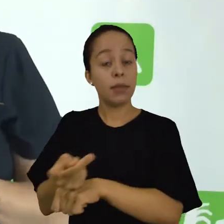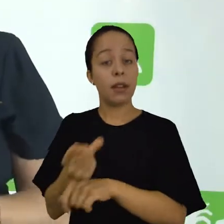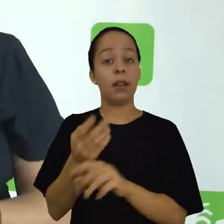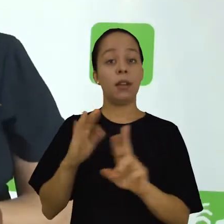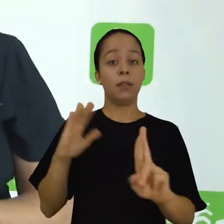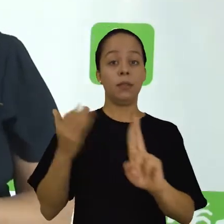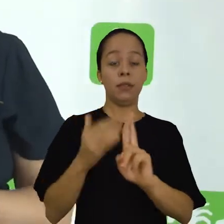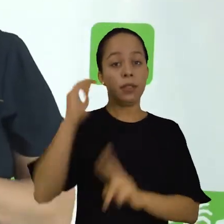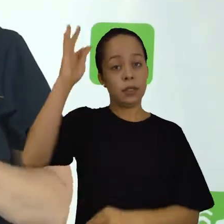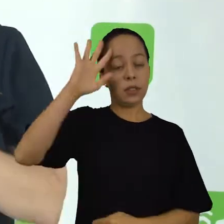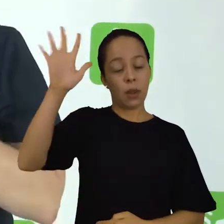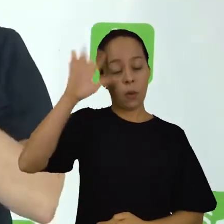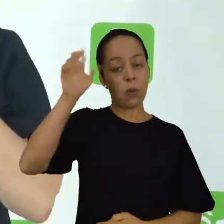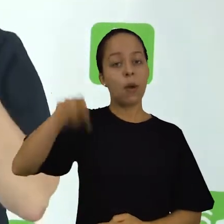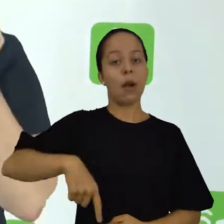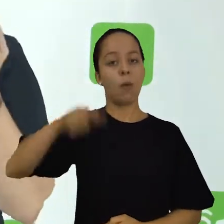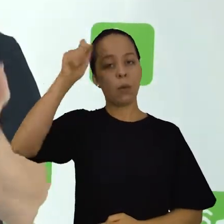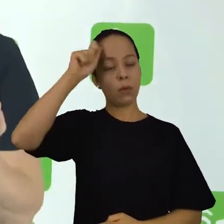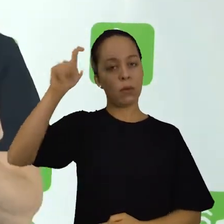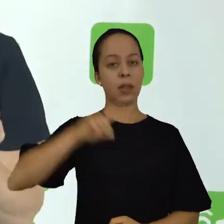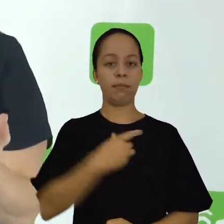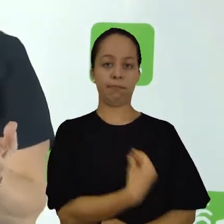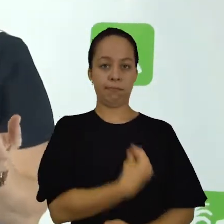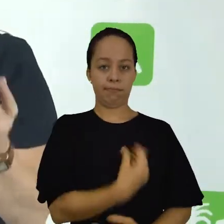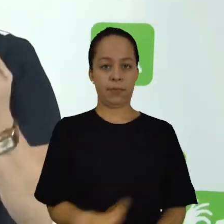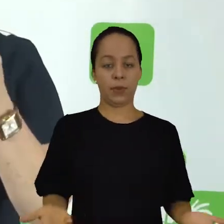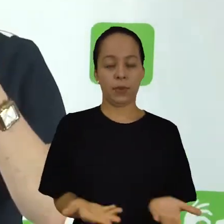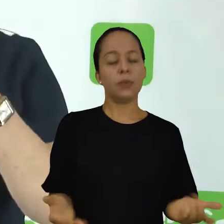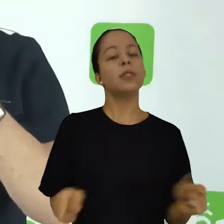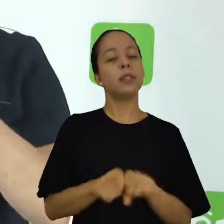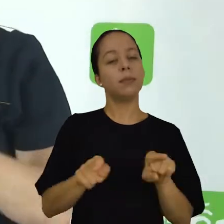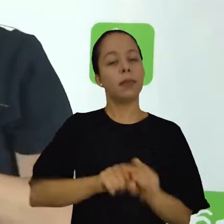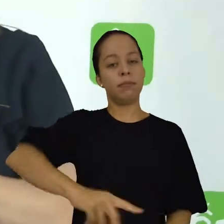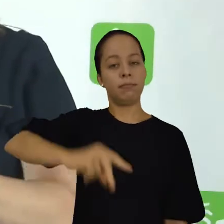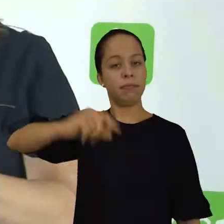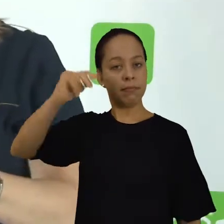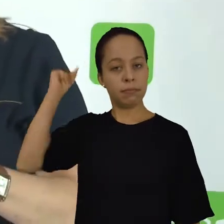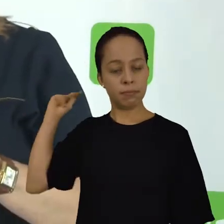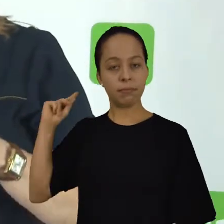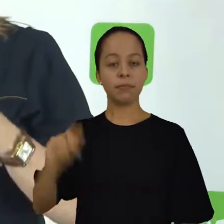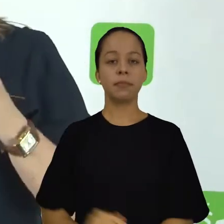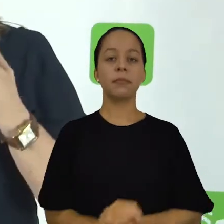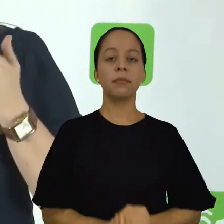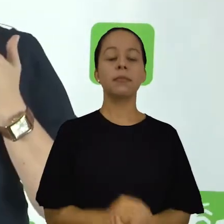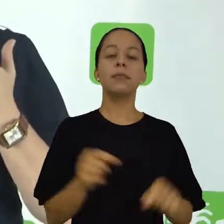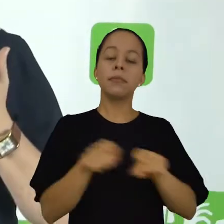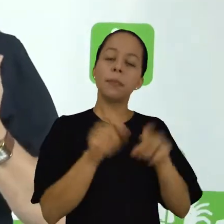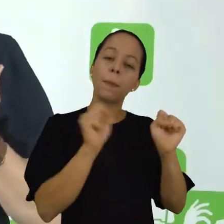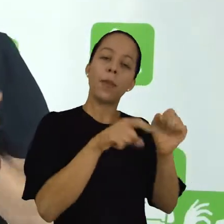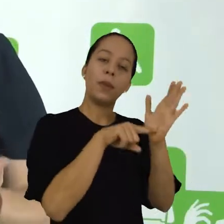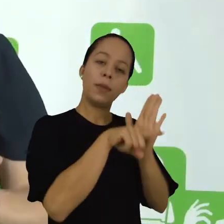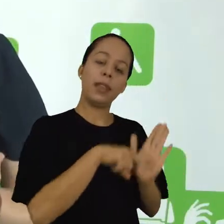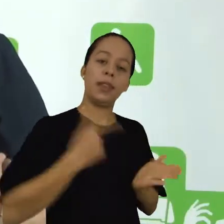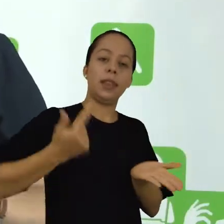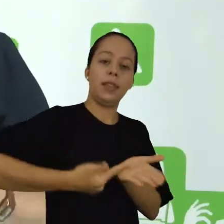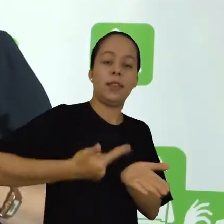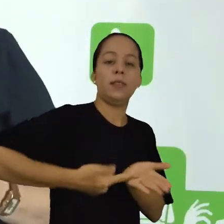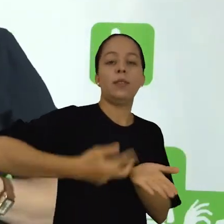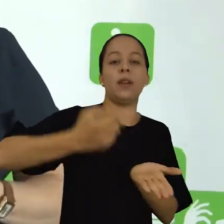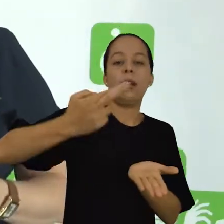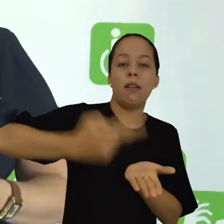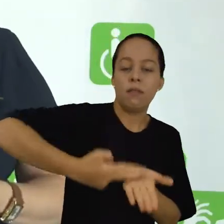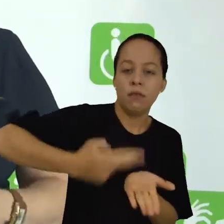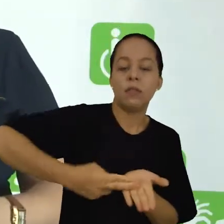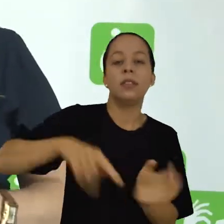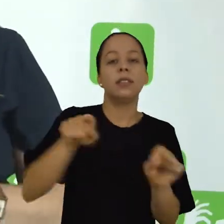referencial teórico, tanto autores atuais como autores antigos. Pode buscar em livros,